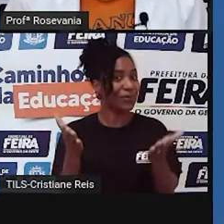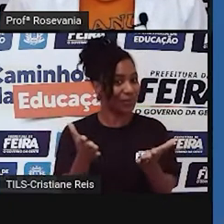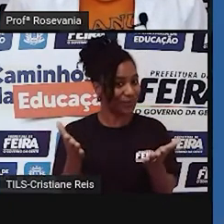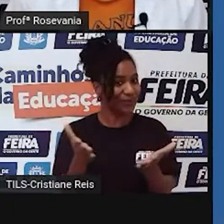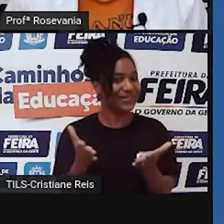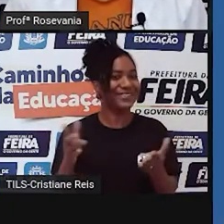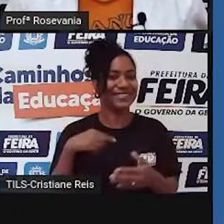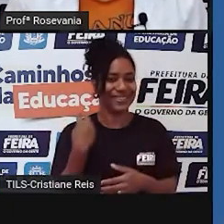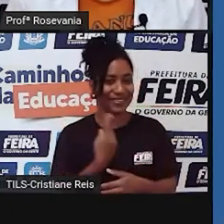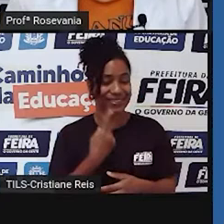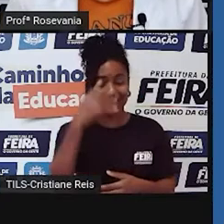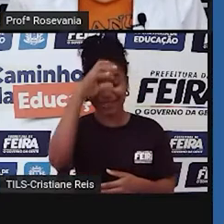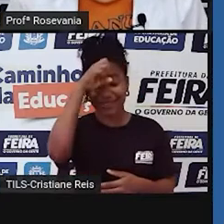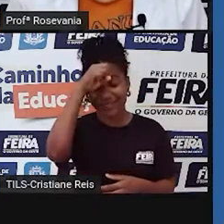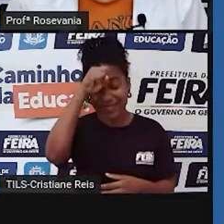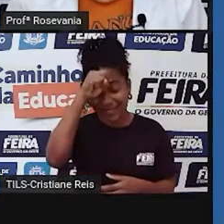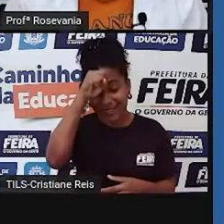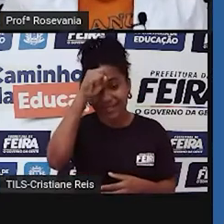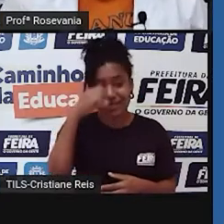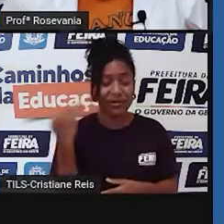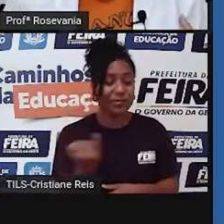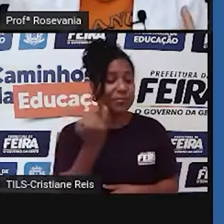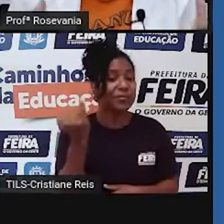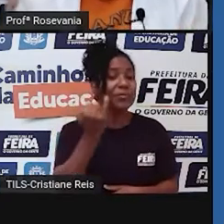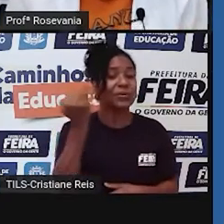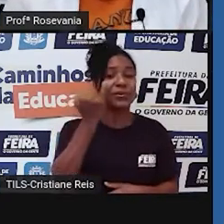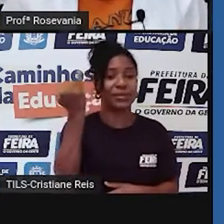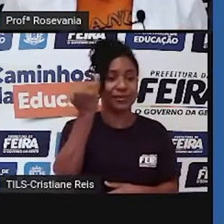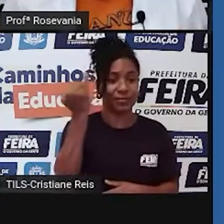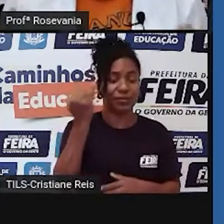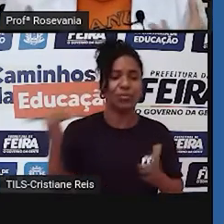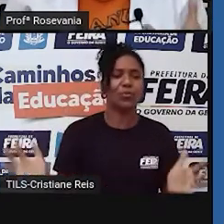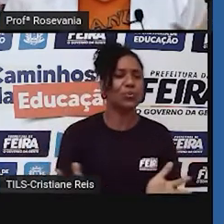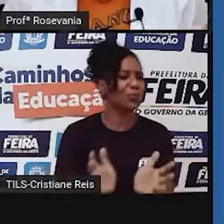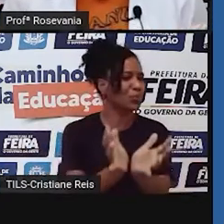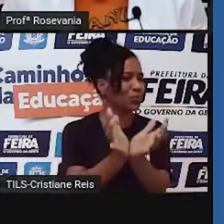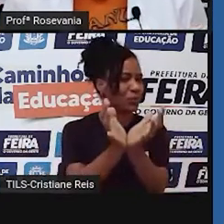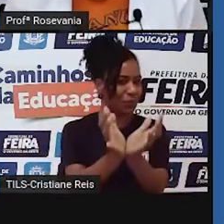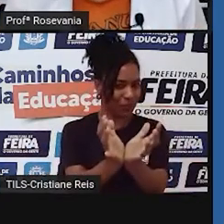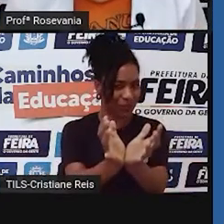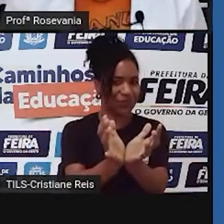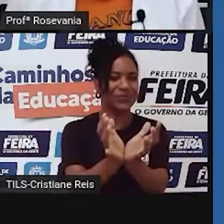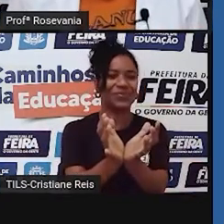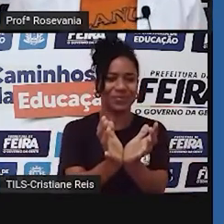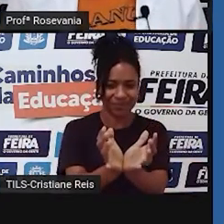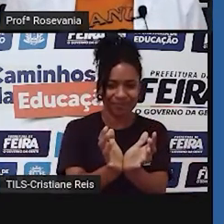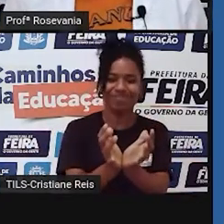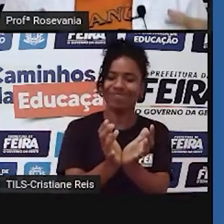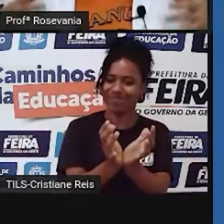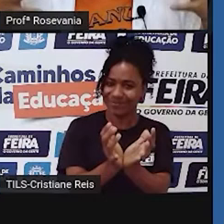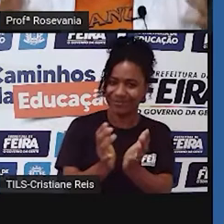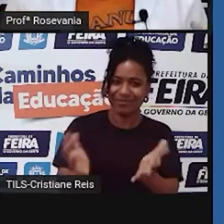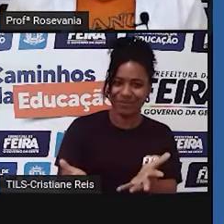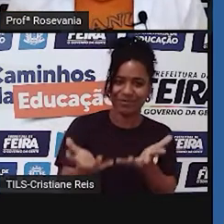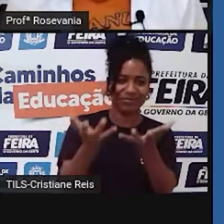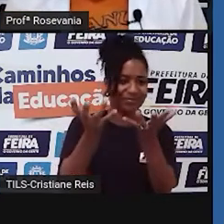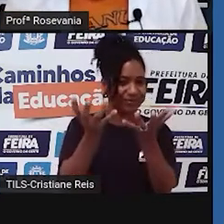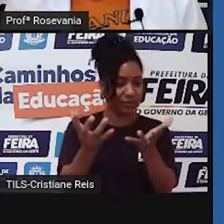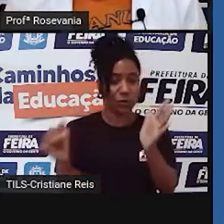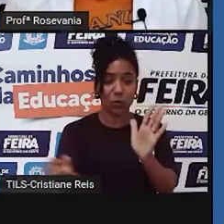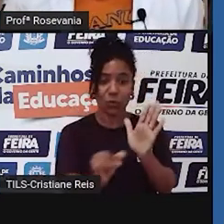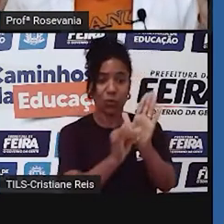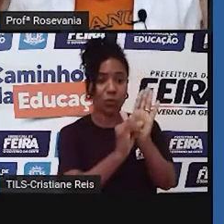que vai ajudar a gente a entender o que faz o nosso povo ser o nosso povo, né, que dá essa